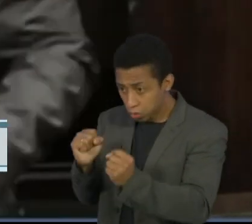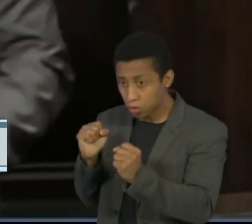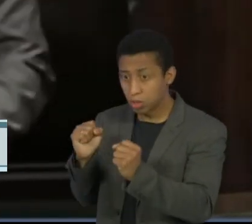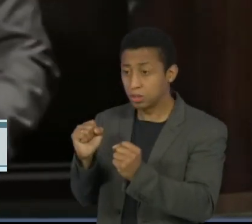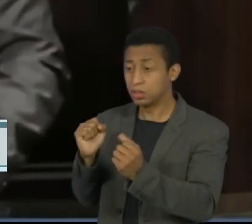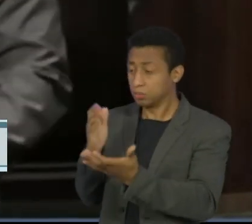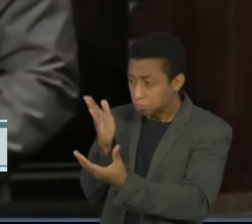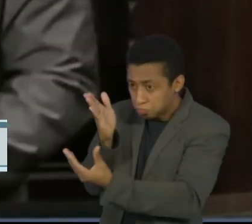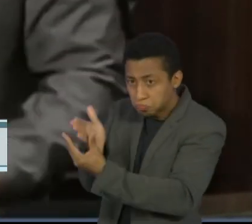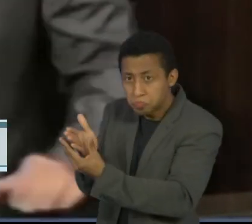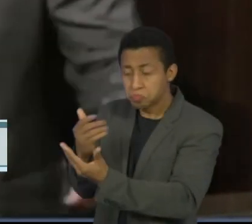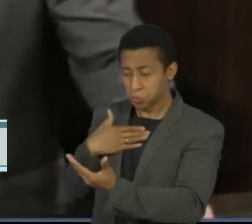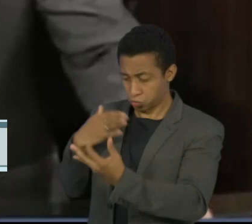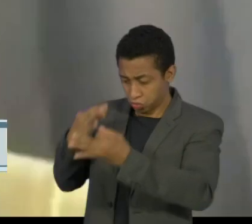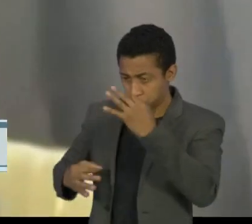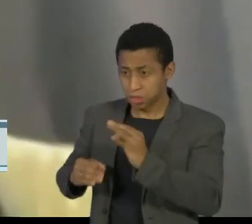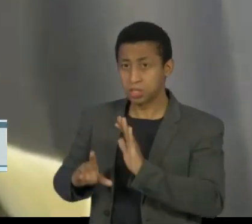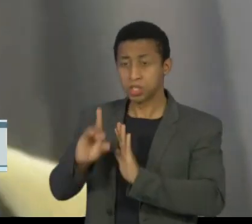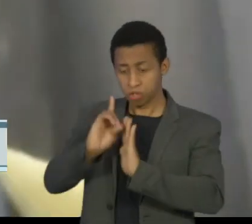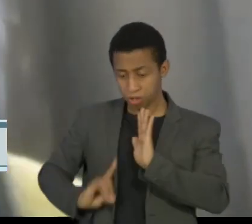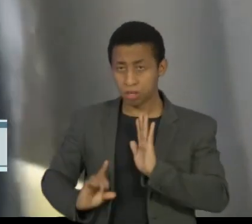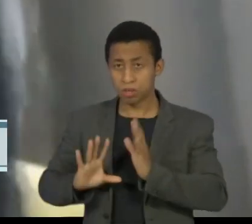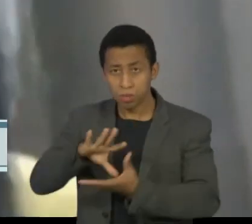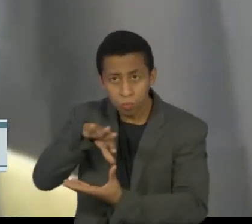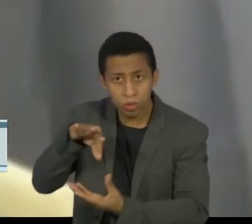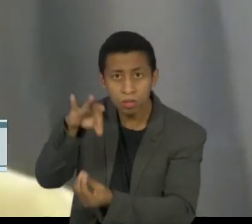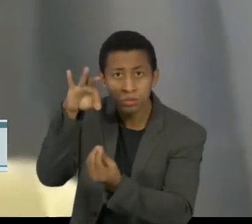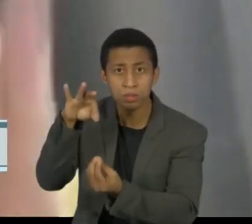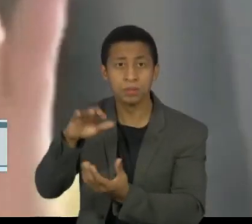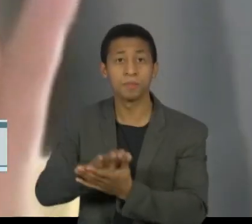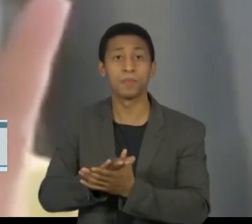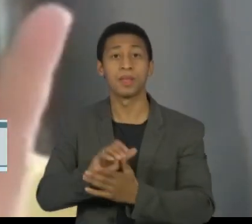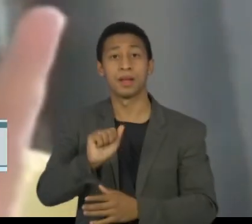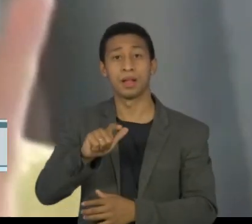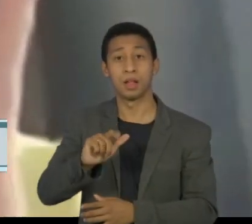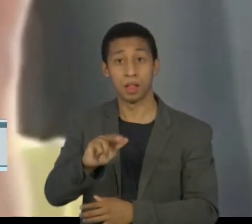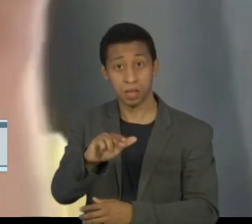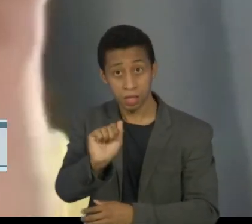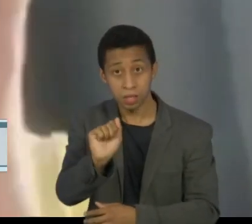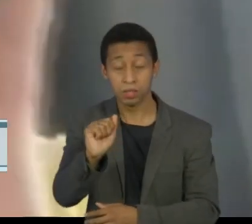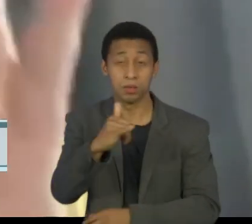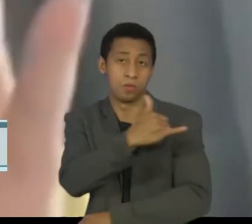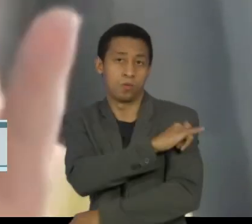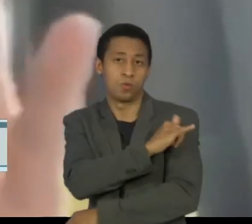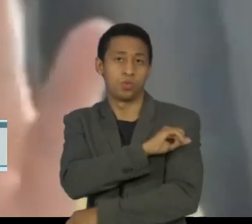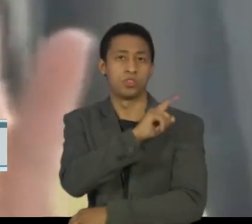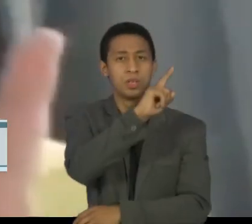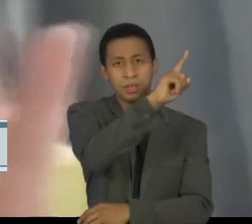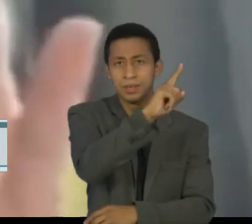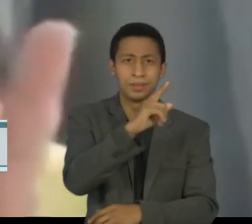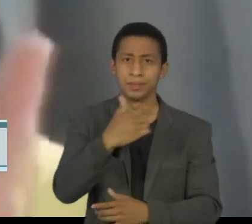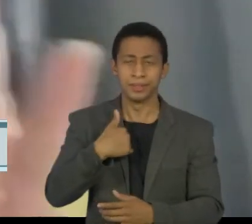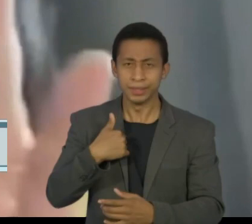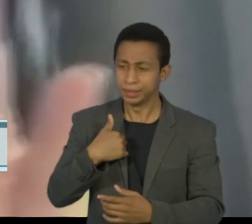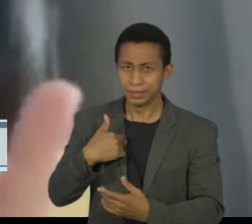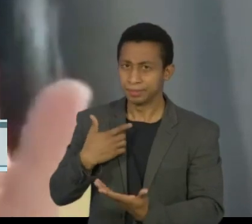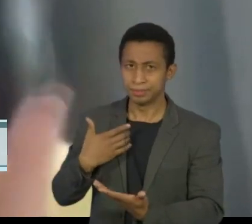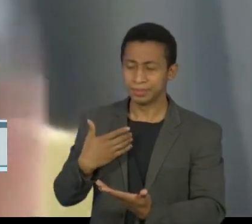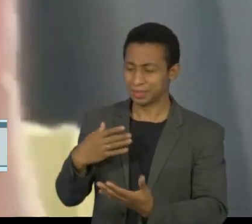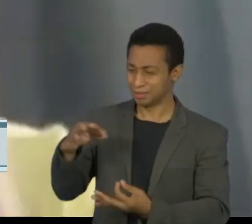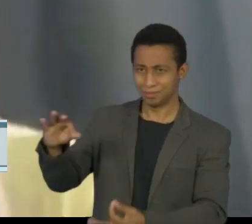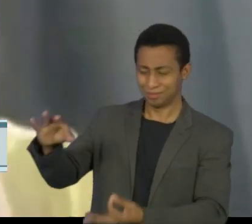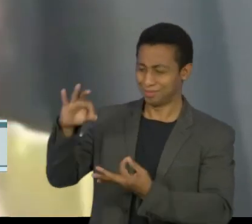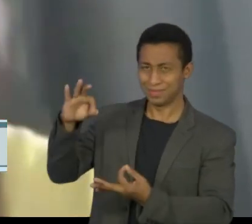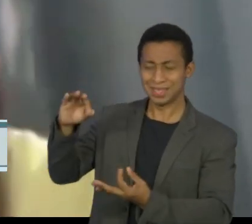reputações e vidas. A deputada Alana Passos, do PSL do Rio de Janeiro, disse que em momento algum foi notificada pelo